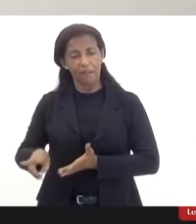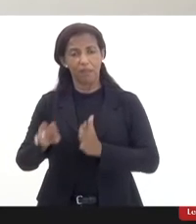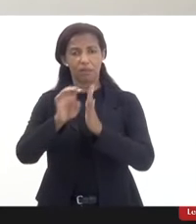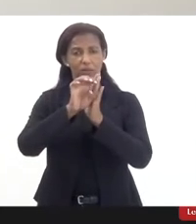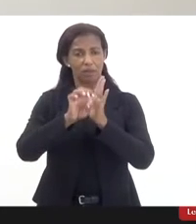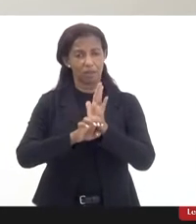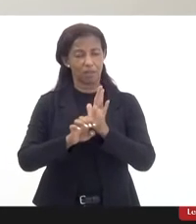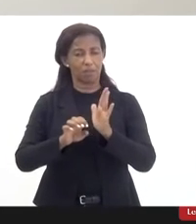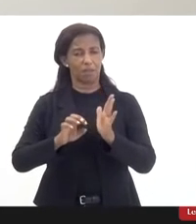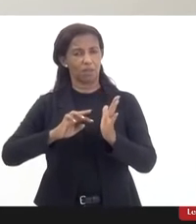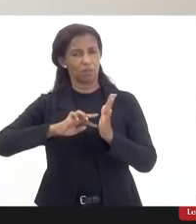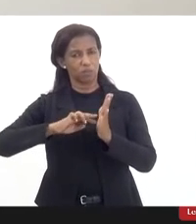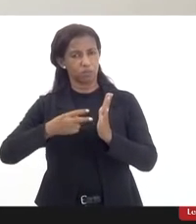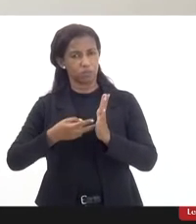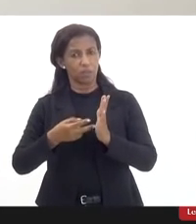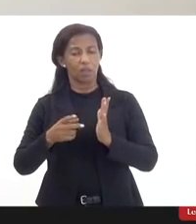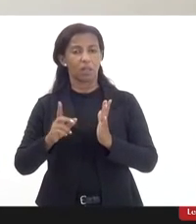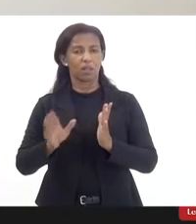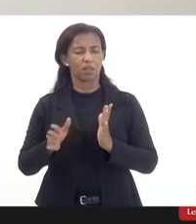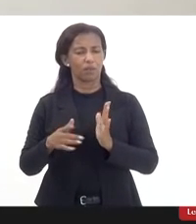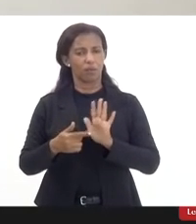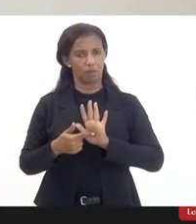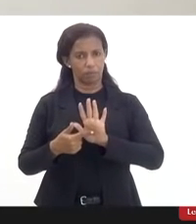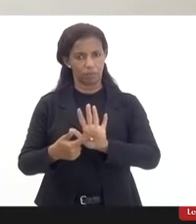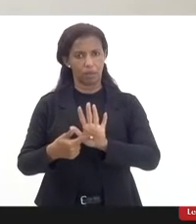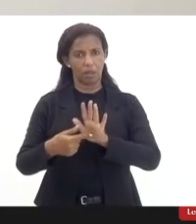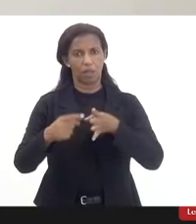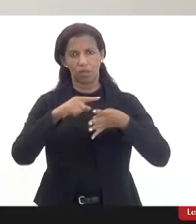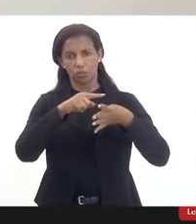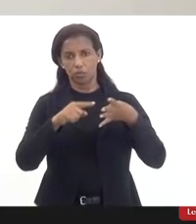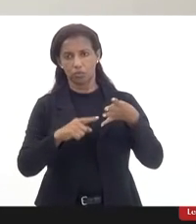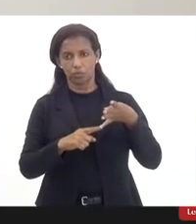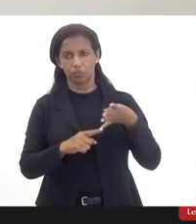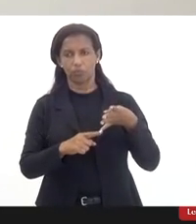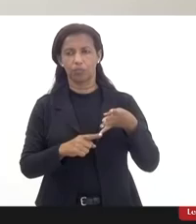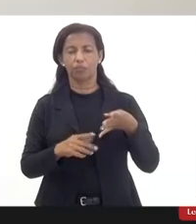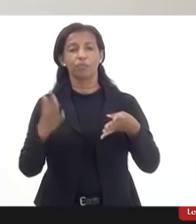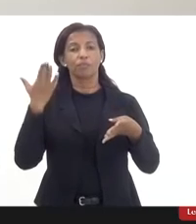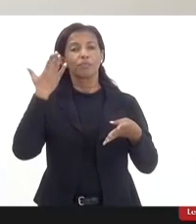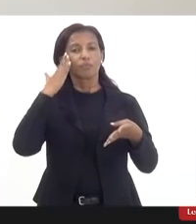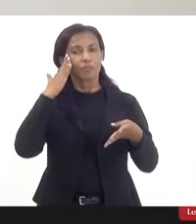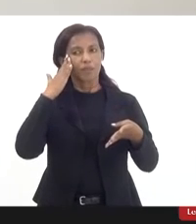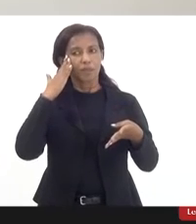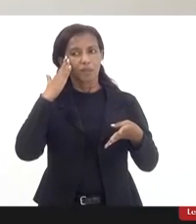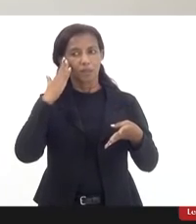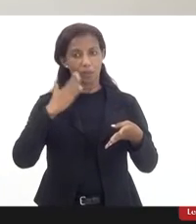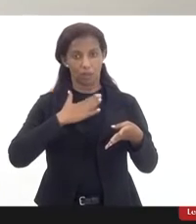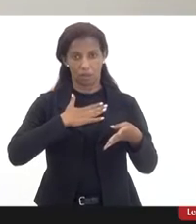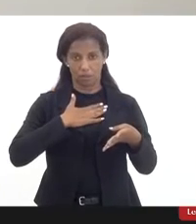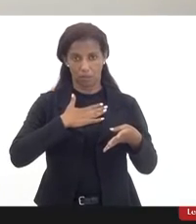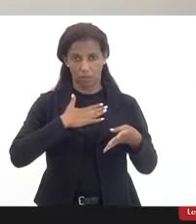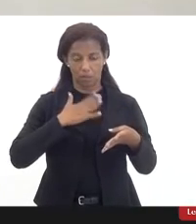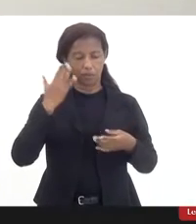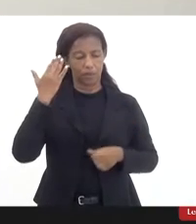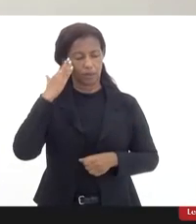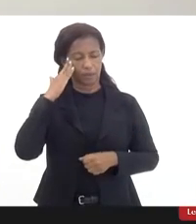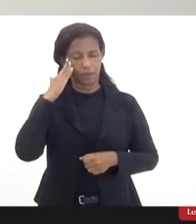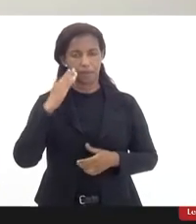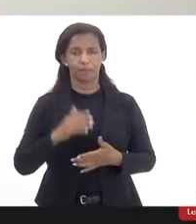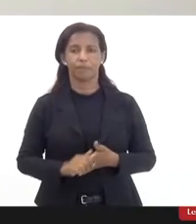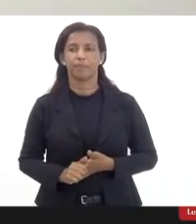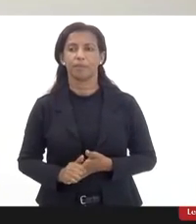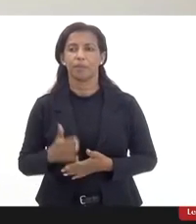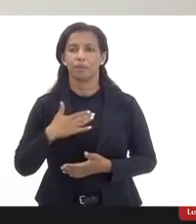emendas modificativas que foram apresentadas as quatro emendas entendo tem no meu entender logicamente